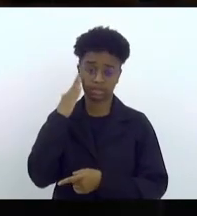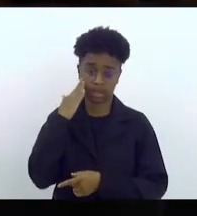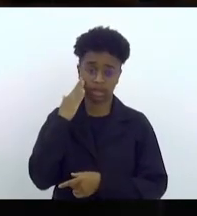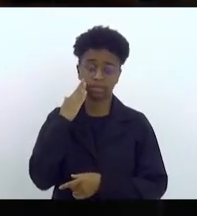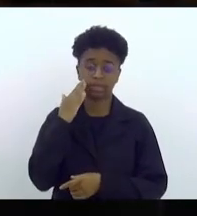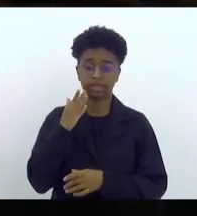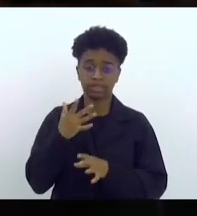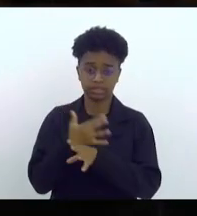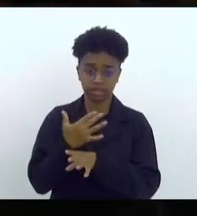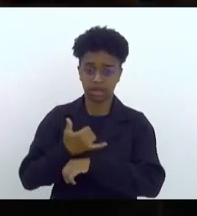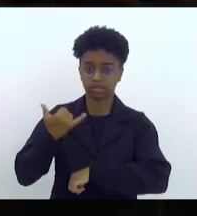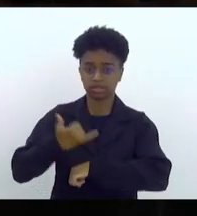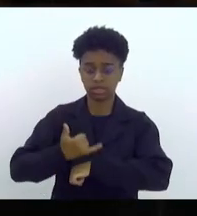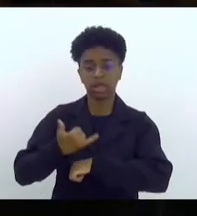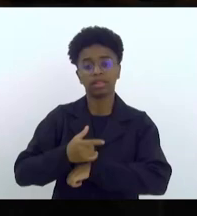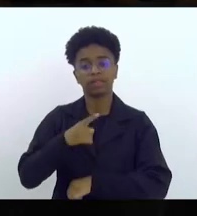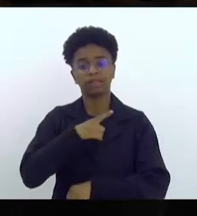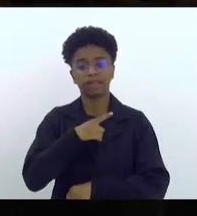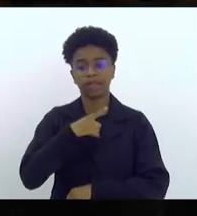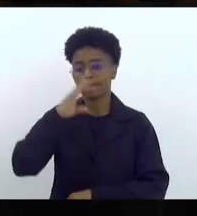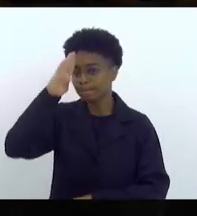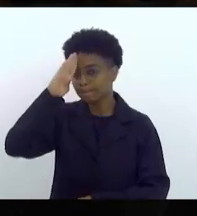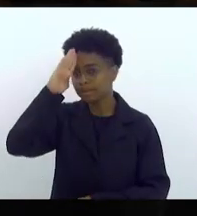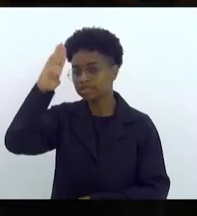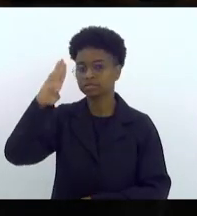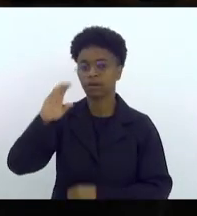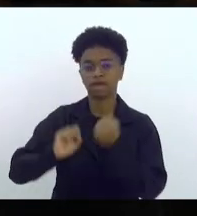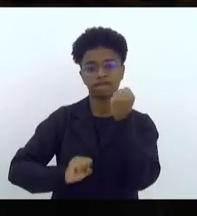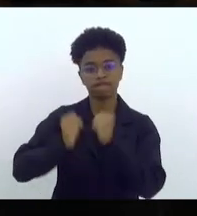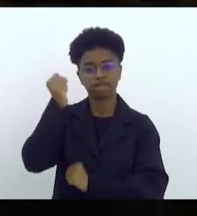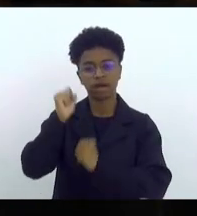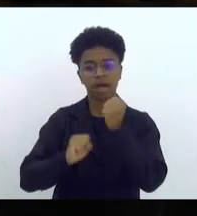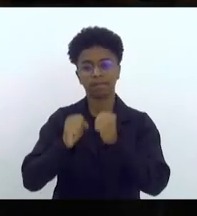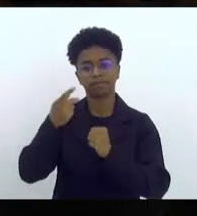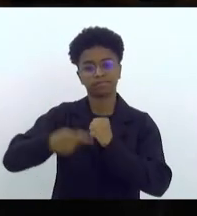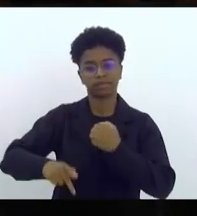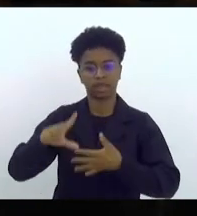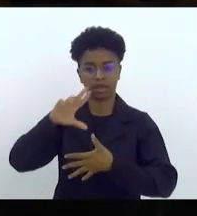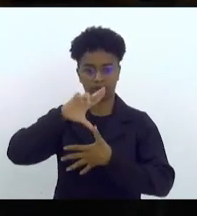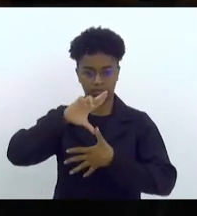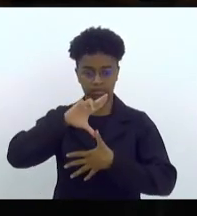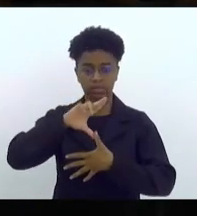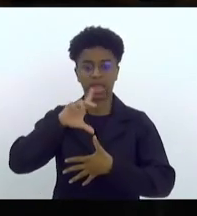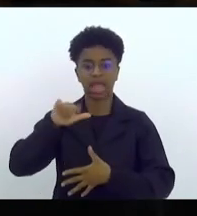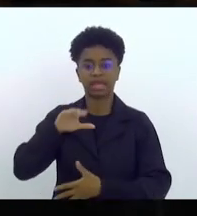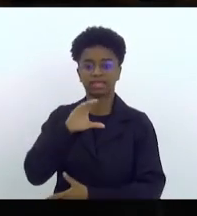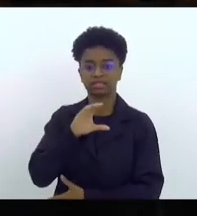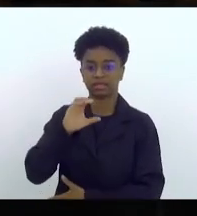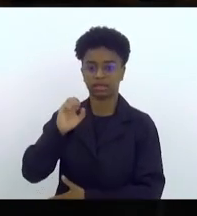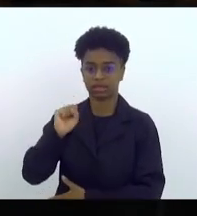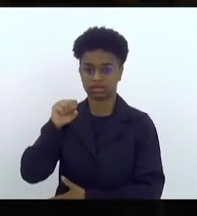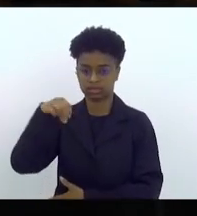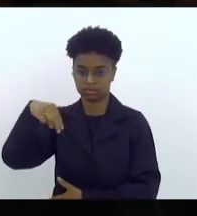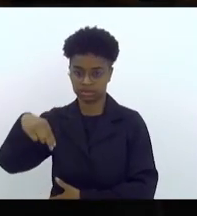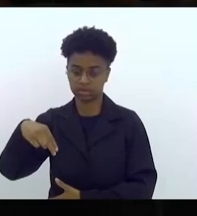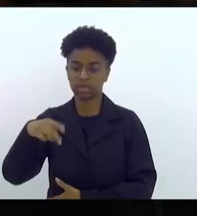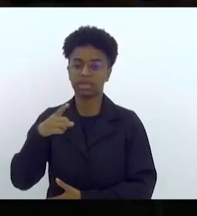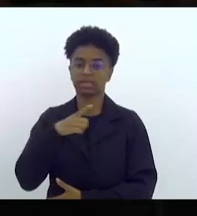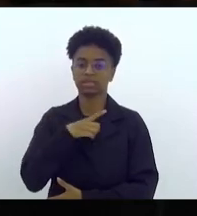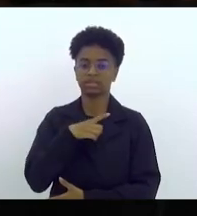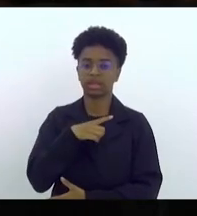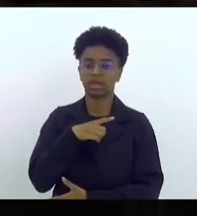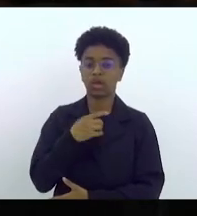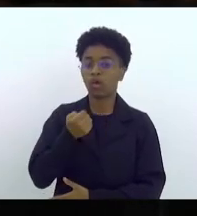conta com uma das maiores siderúrgicas da América Latina, a CSN, que compreende